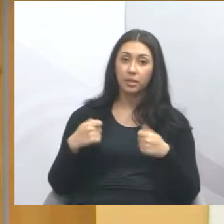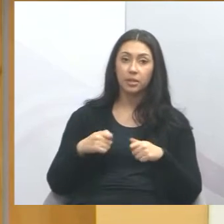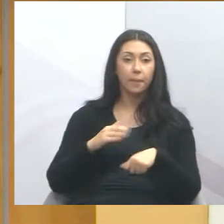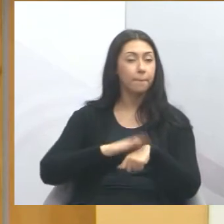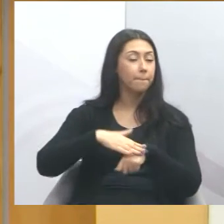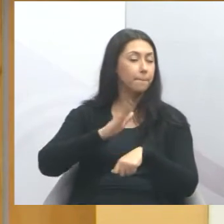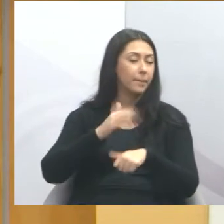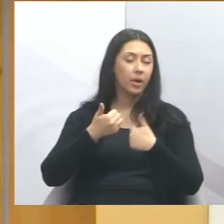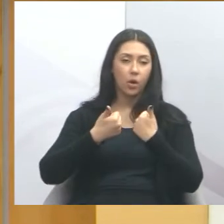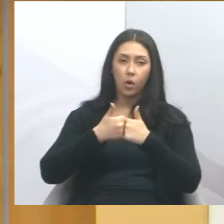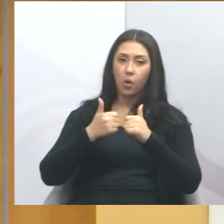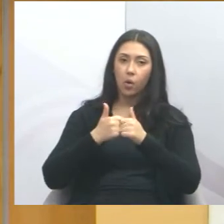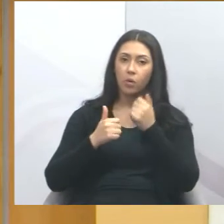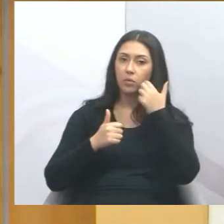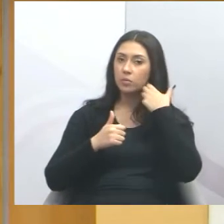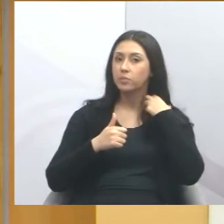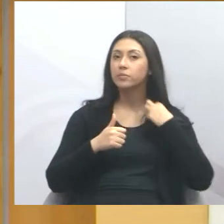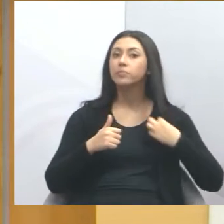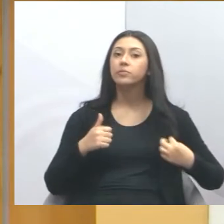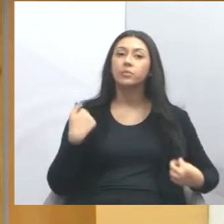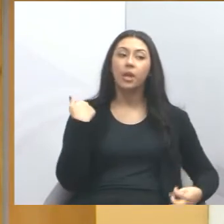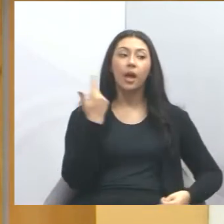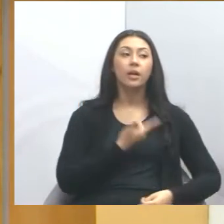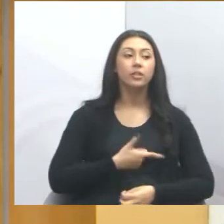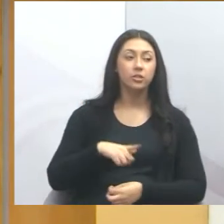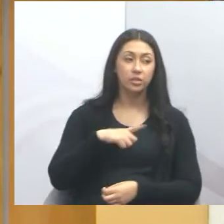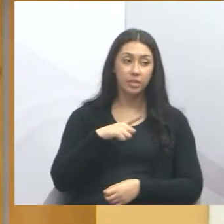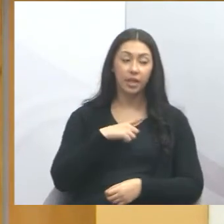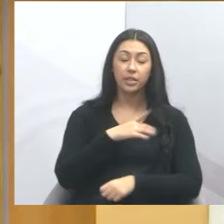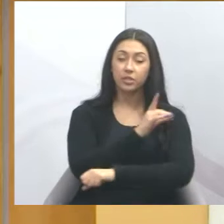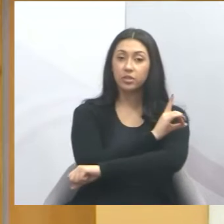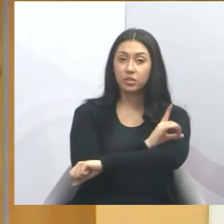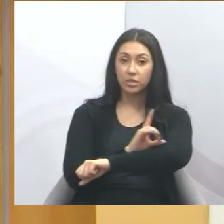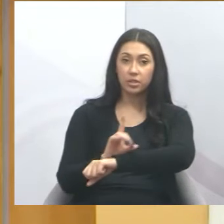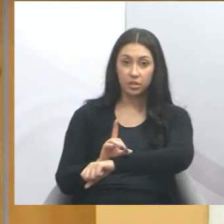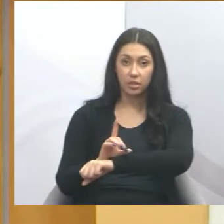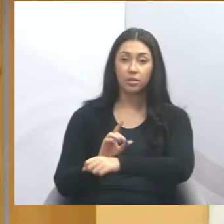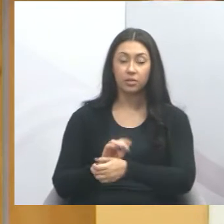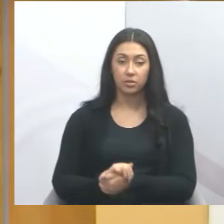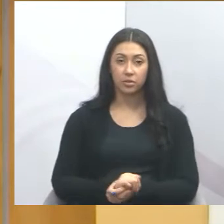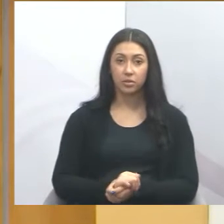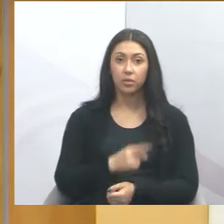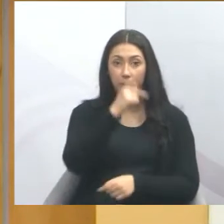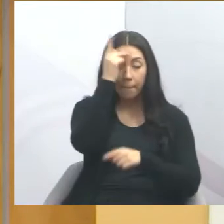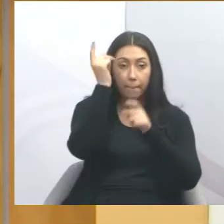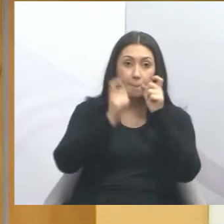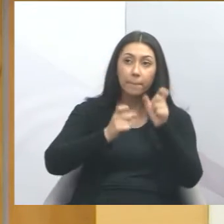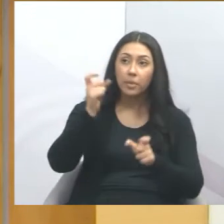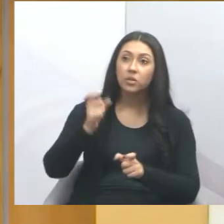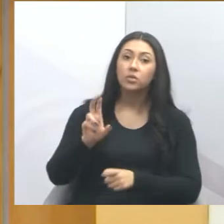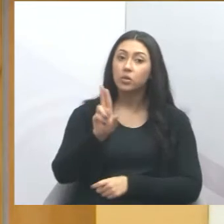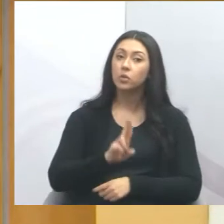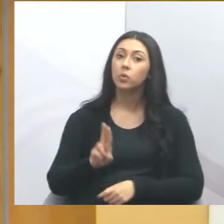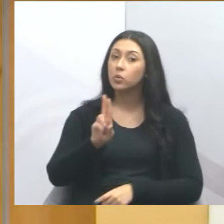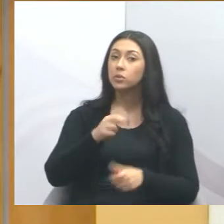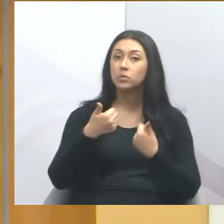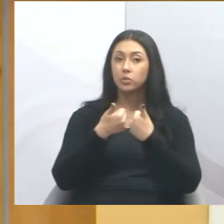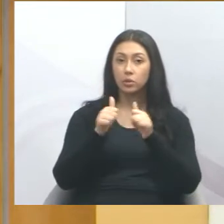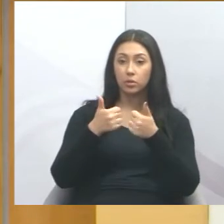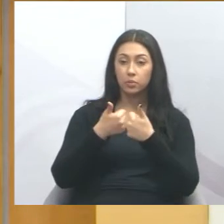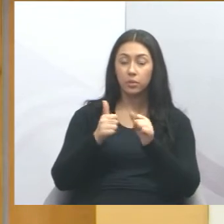os ônibus no horário de pico, para que a gente garanta dignidade às pessoas que estão usando o transporte